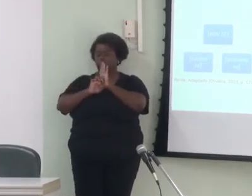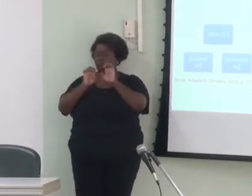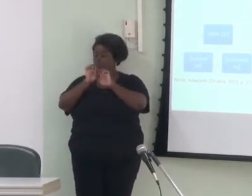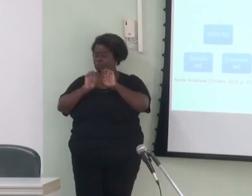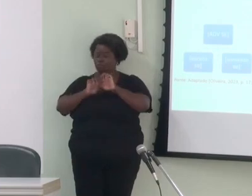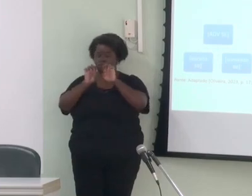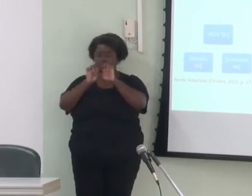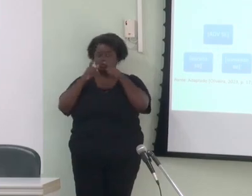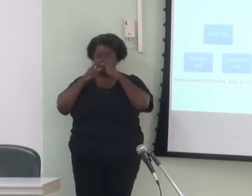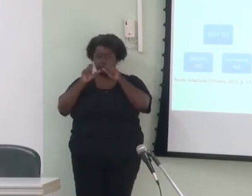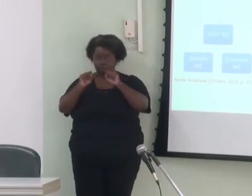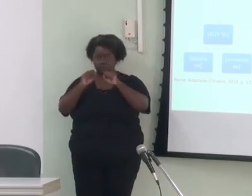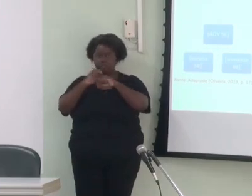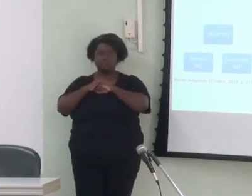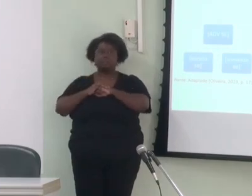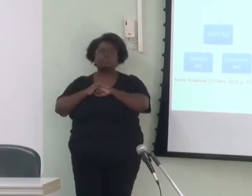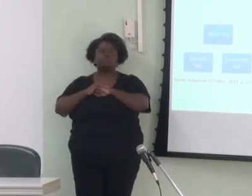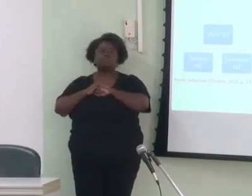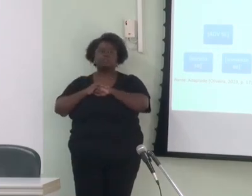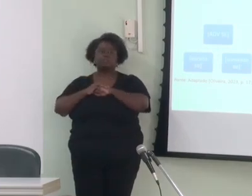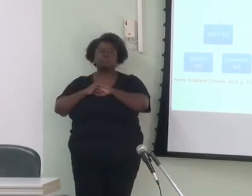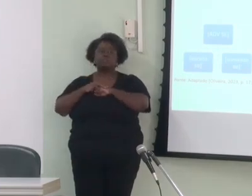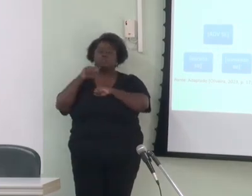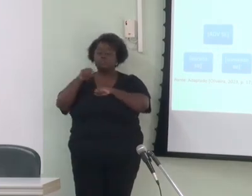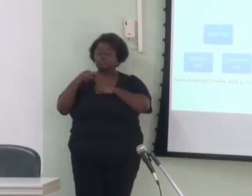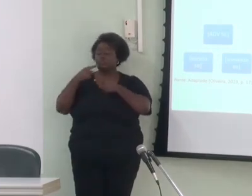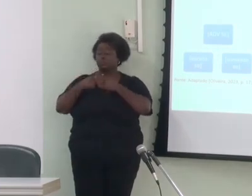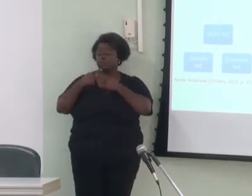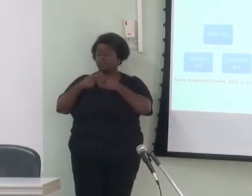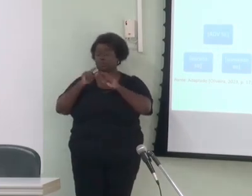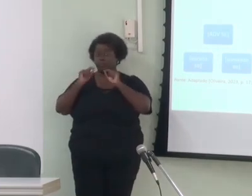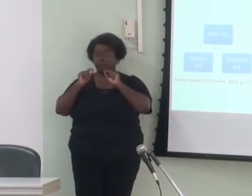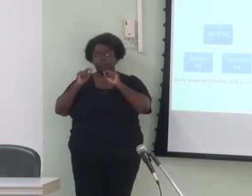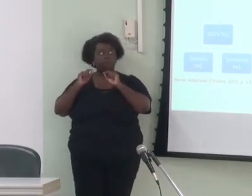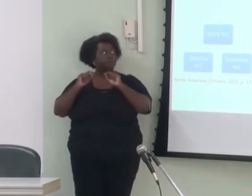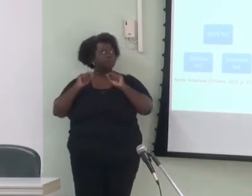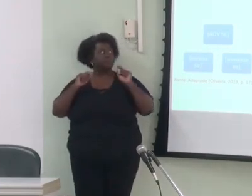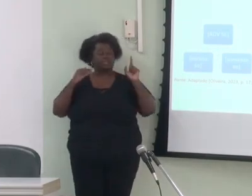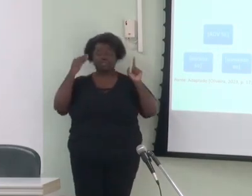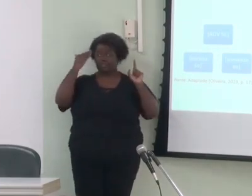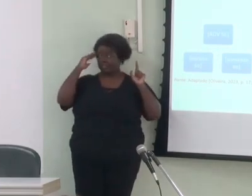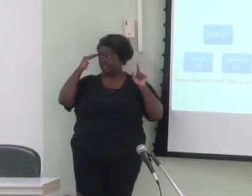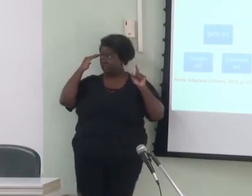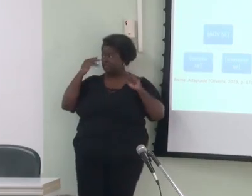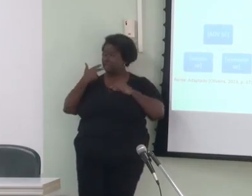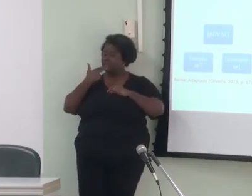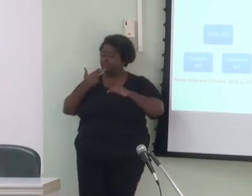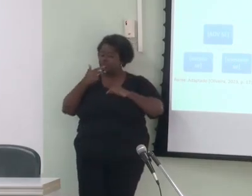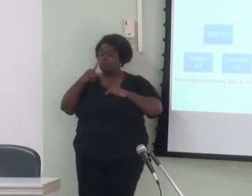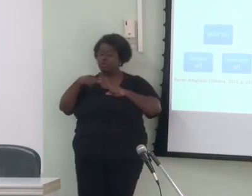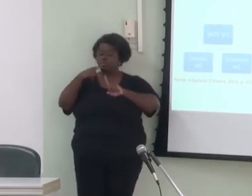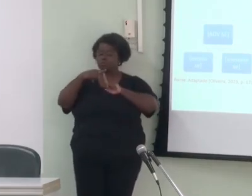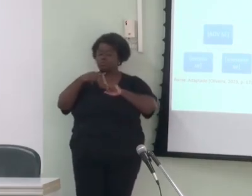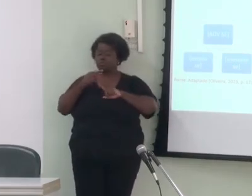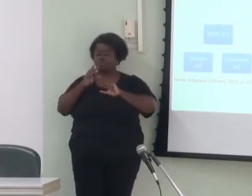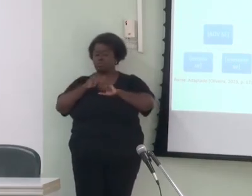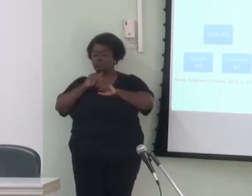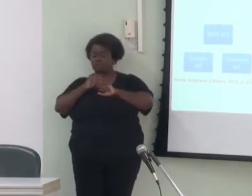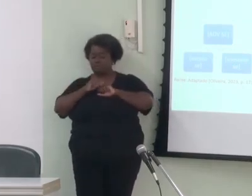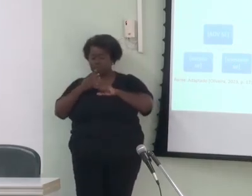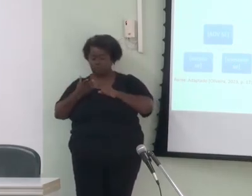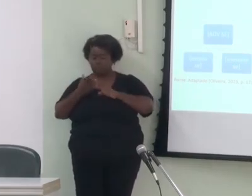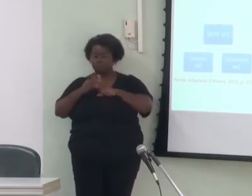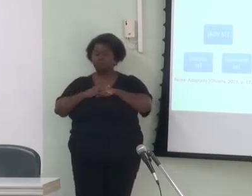isso porque o ponto aqui é o entendimento de que a língua é um tipo de conhecimento em